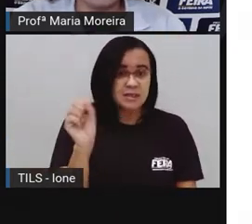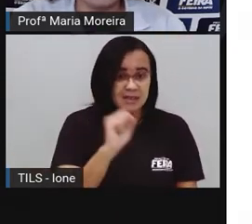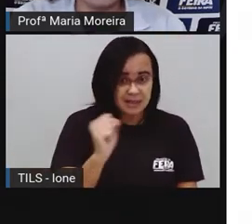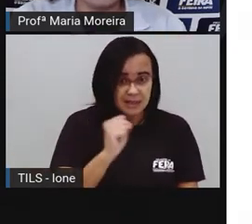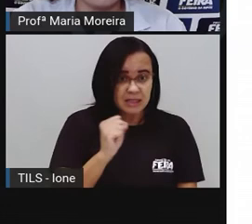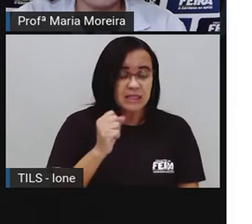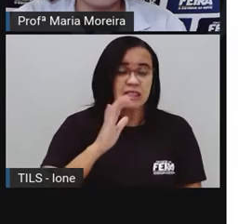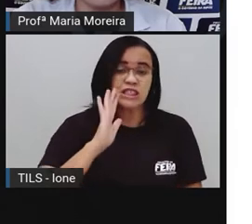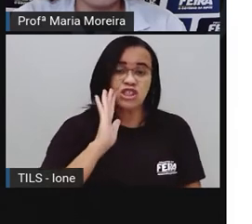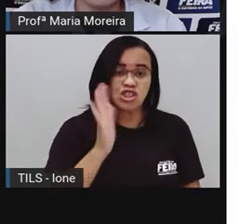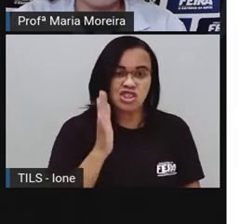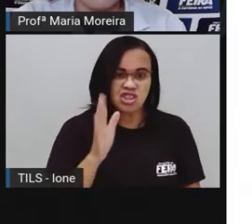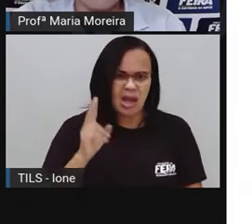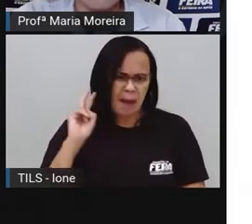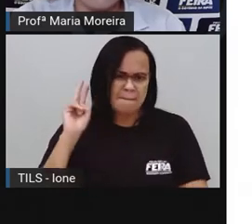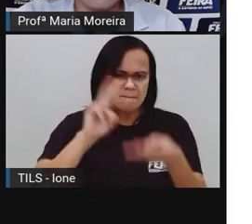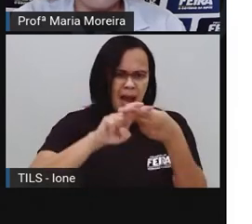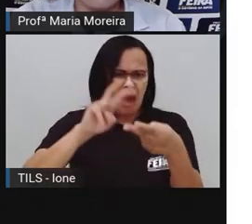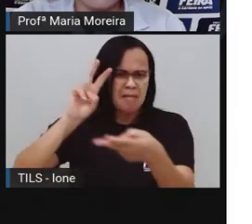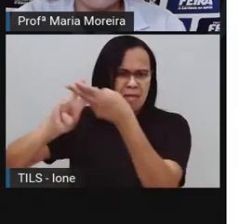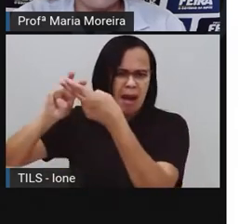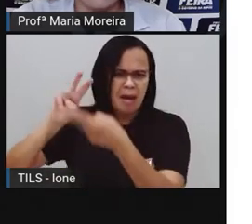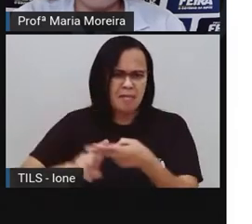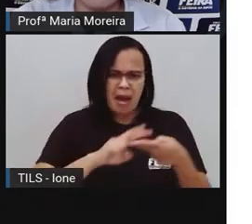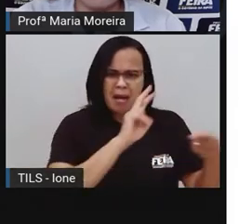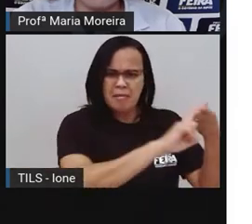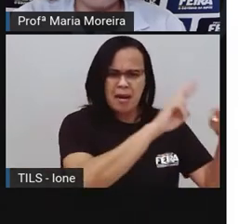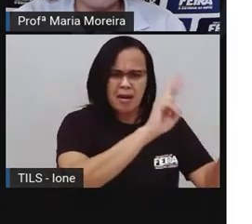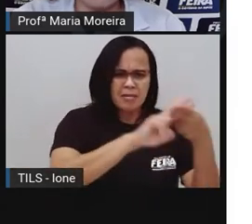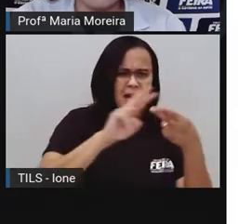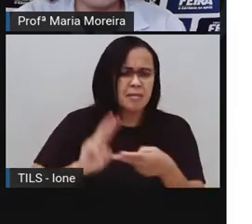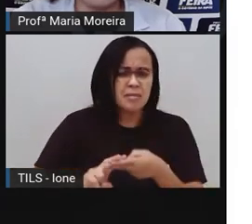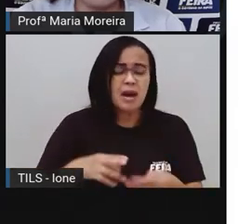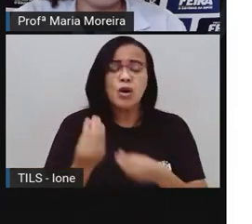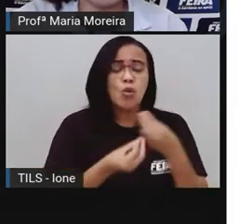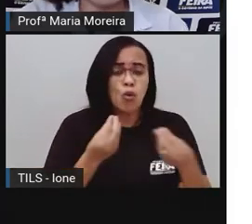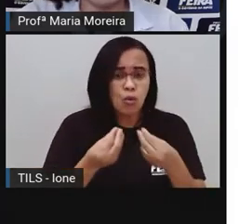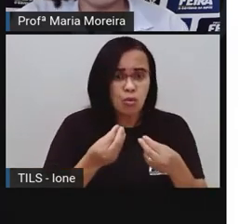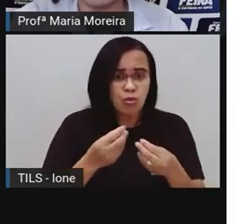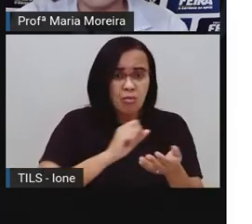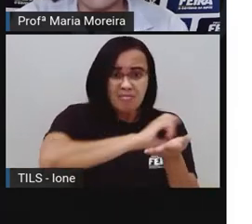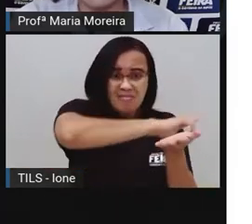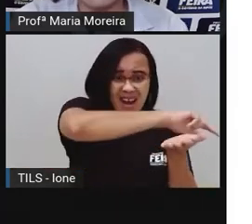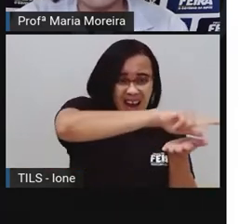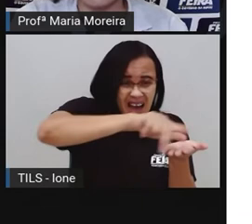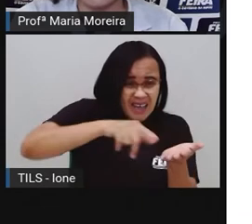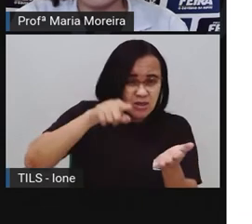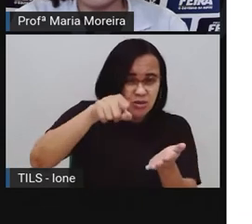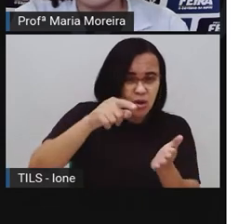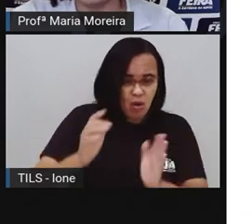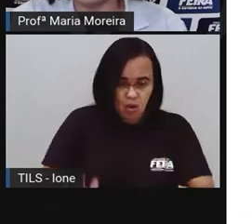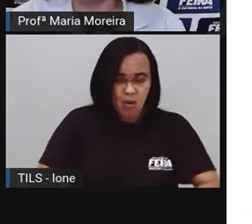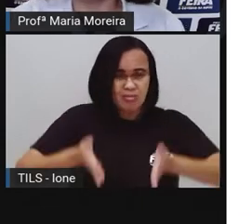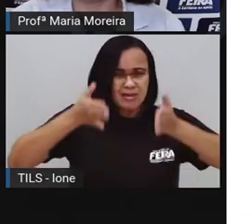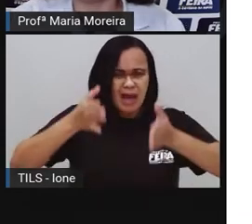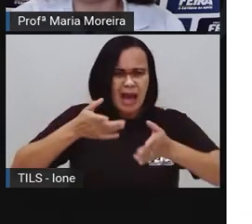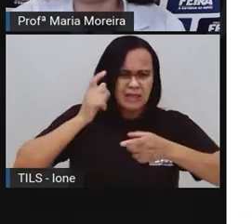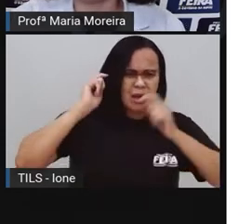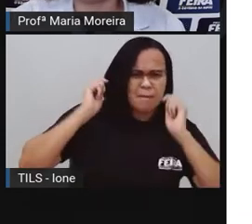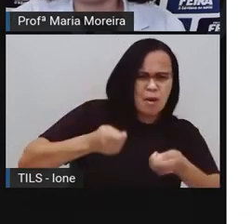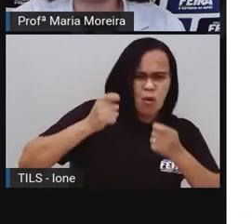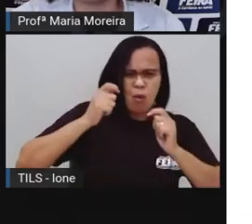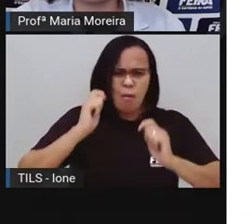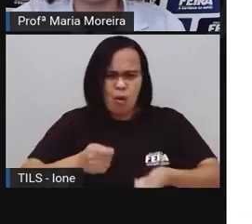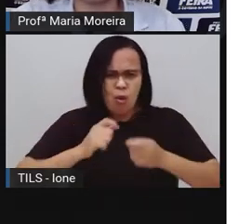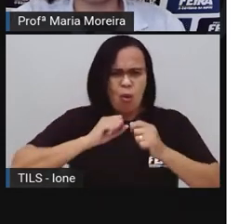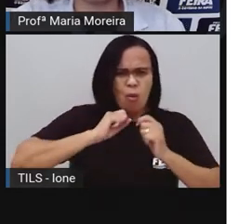de outubro de 2021. 20 de outubro aí de 2021, uma coisa recente. Então, ó,